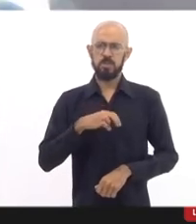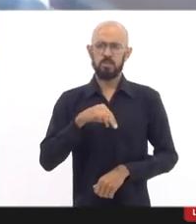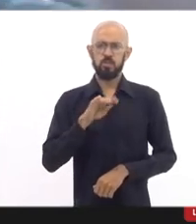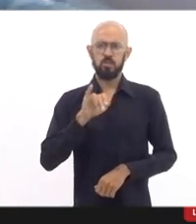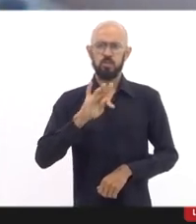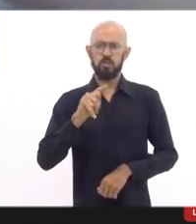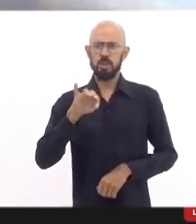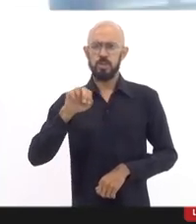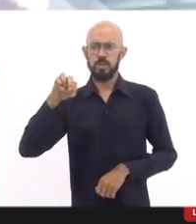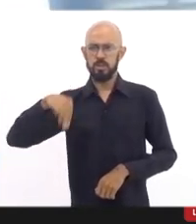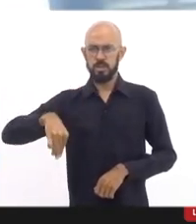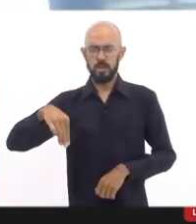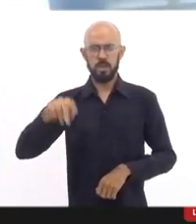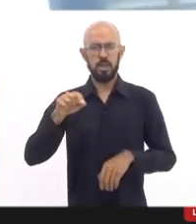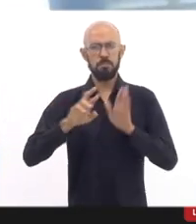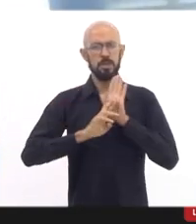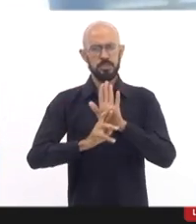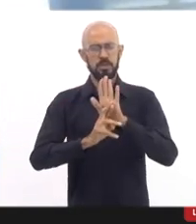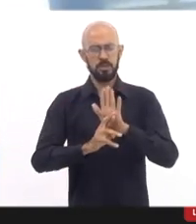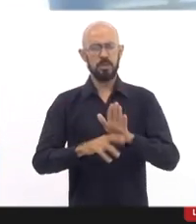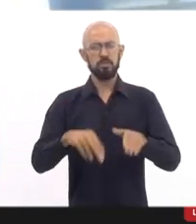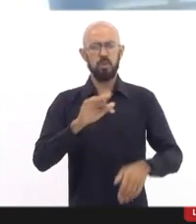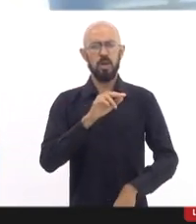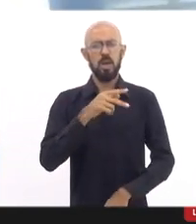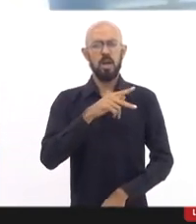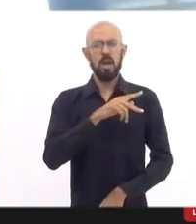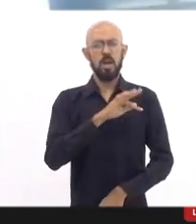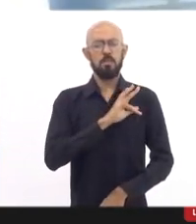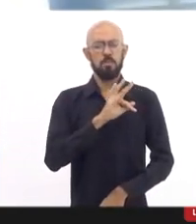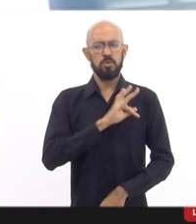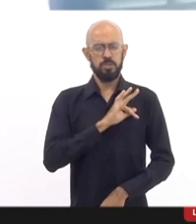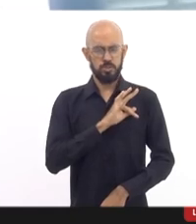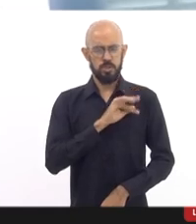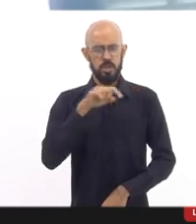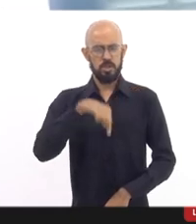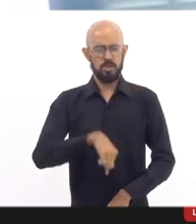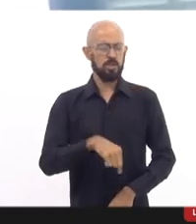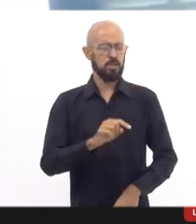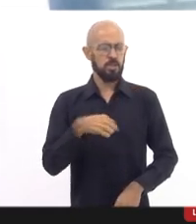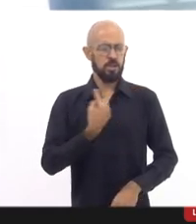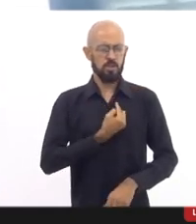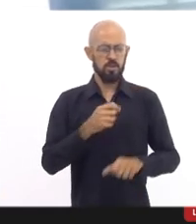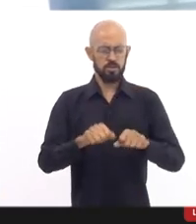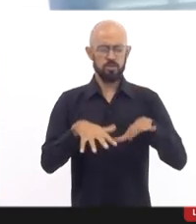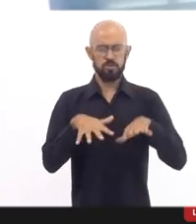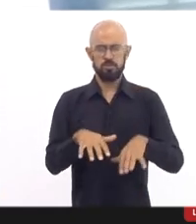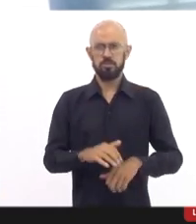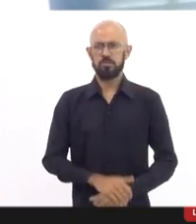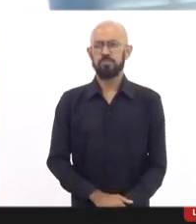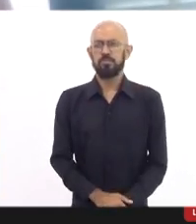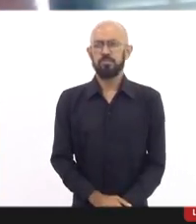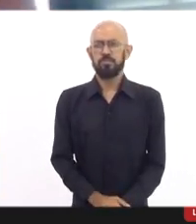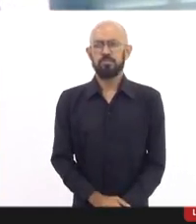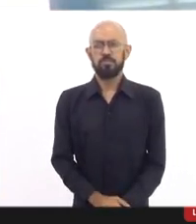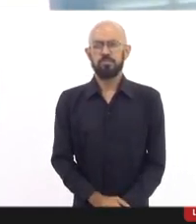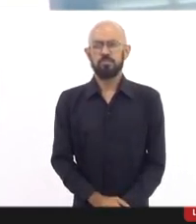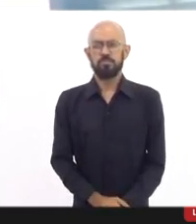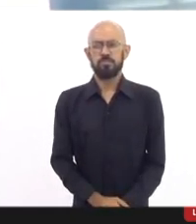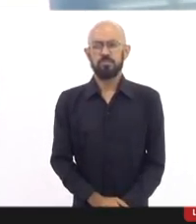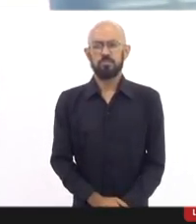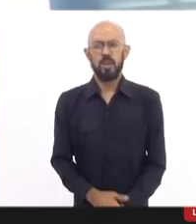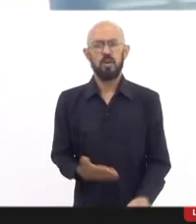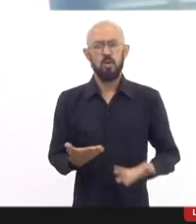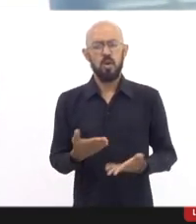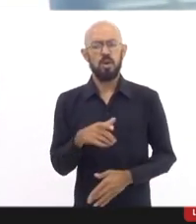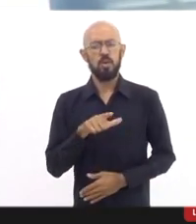representando a polícia militar nessa nossa audiência pública. Sem mais delongas, passo para a